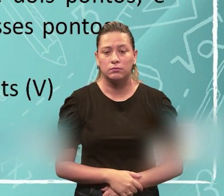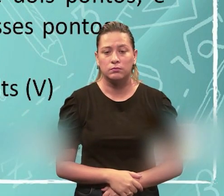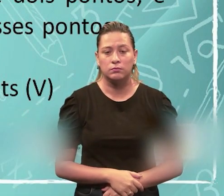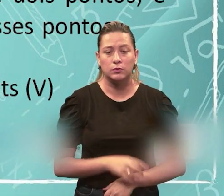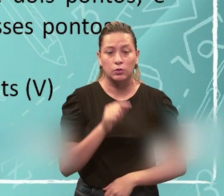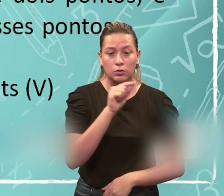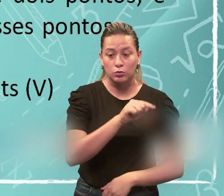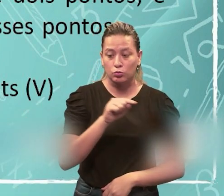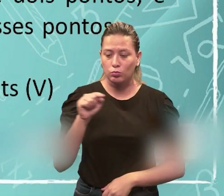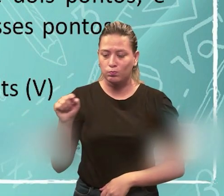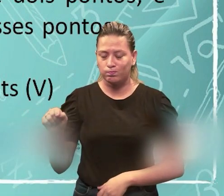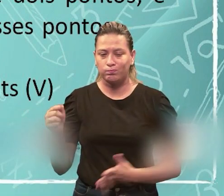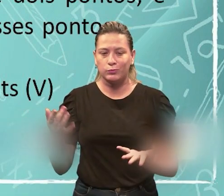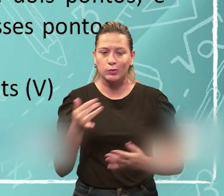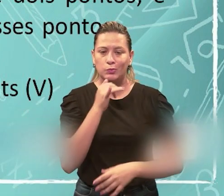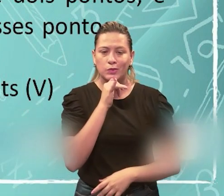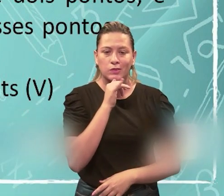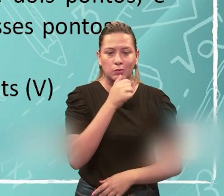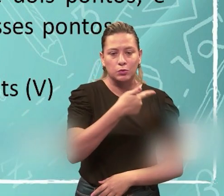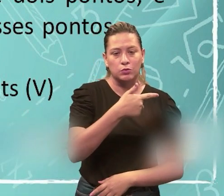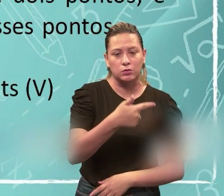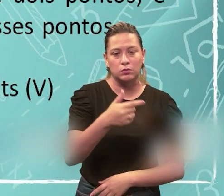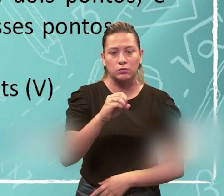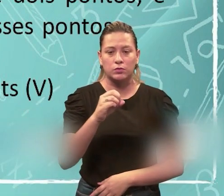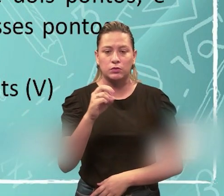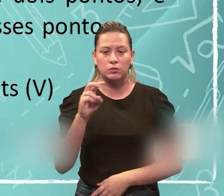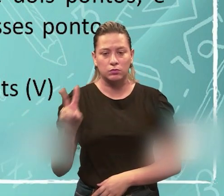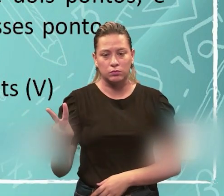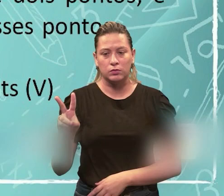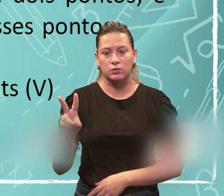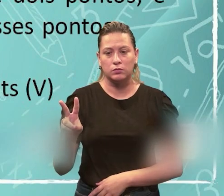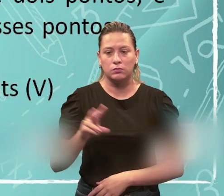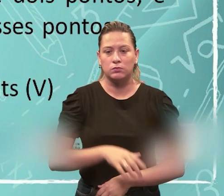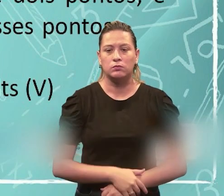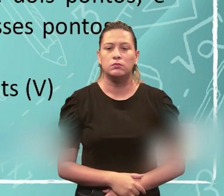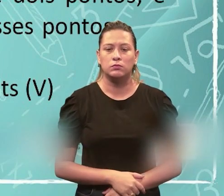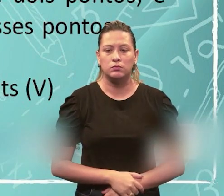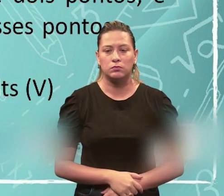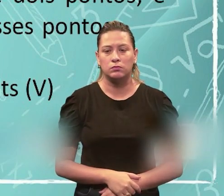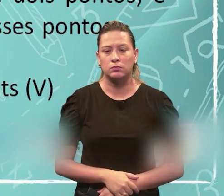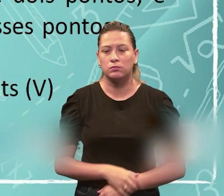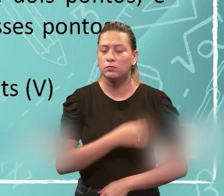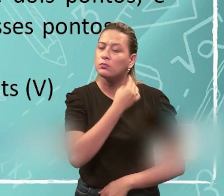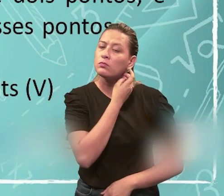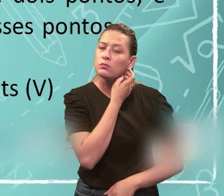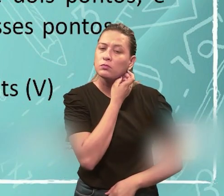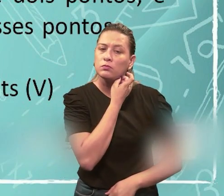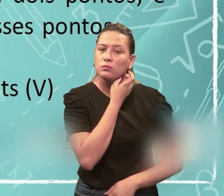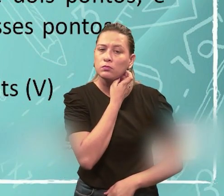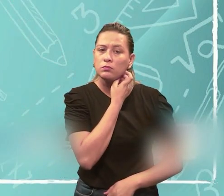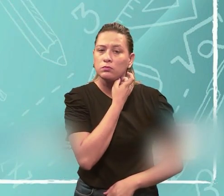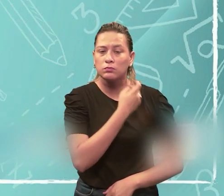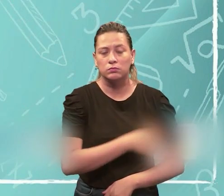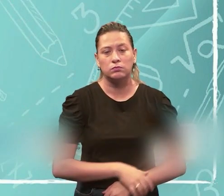Aí, só deu um exemplo aqui, né, 220 volts, né, que a gente lê exatamente dessa forma.